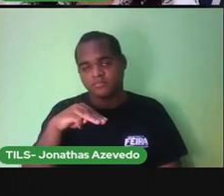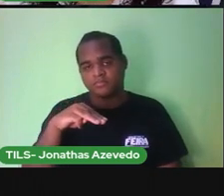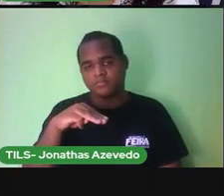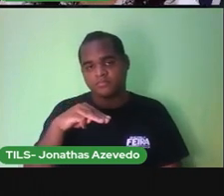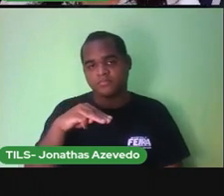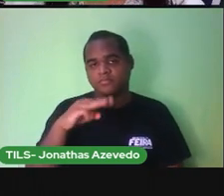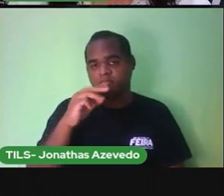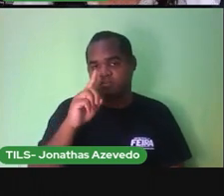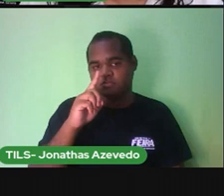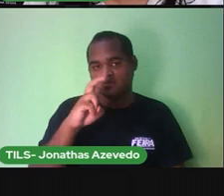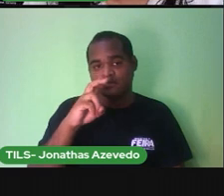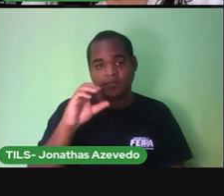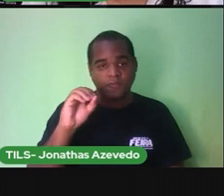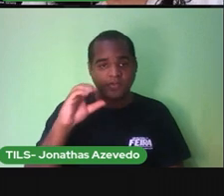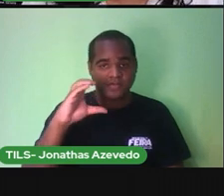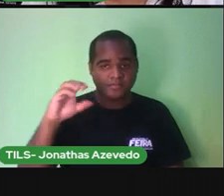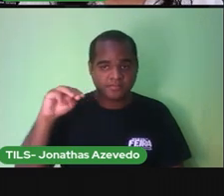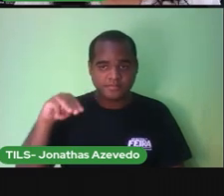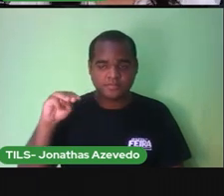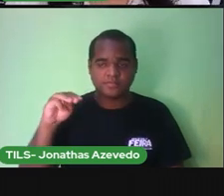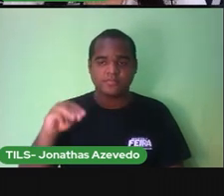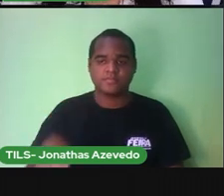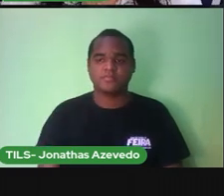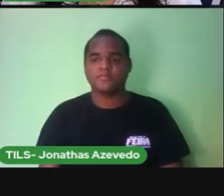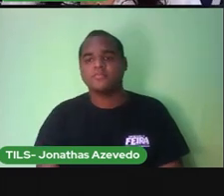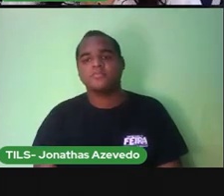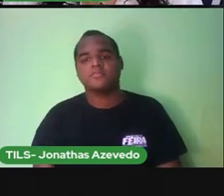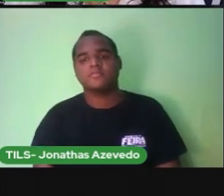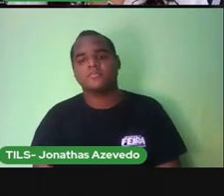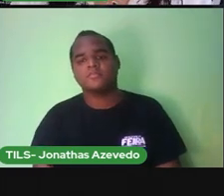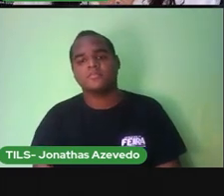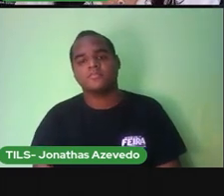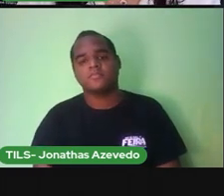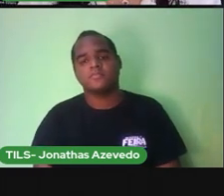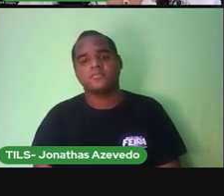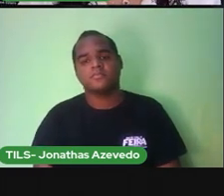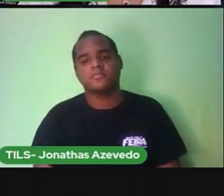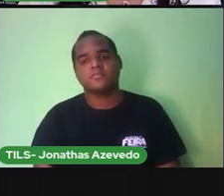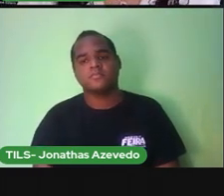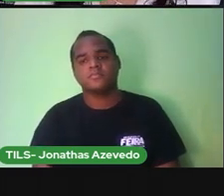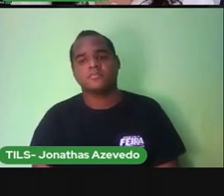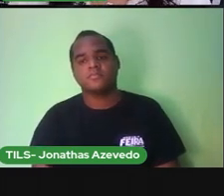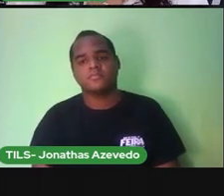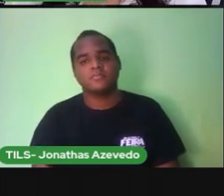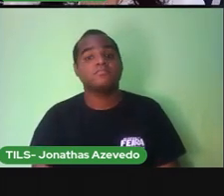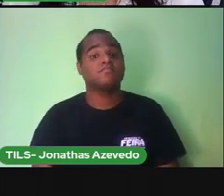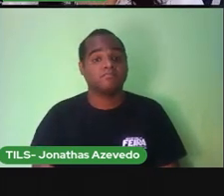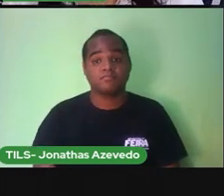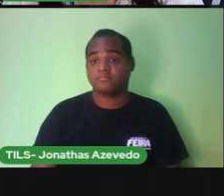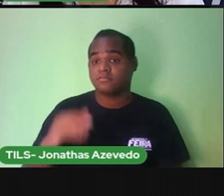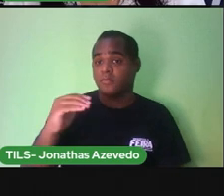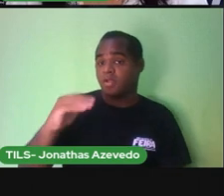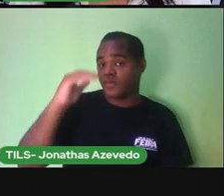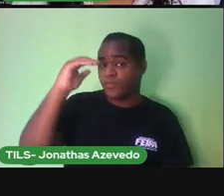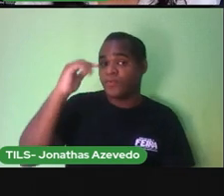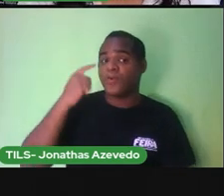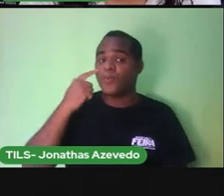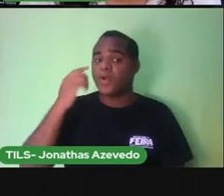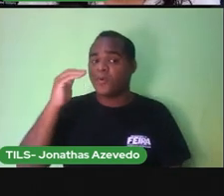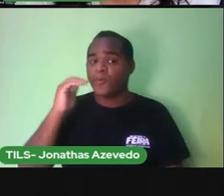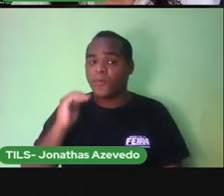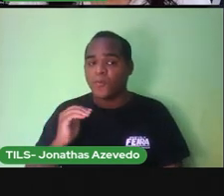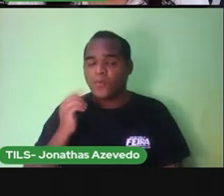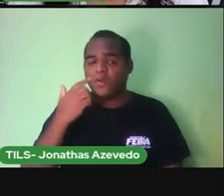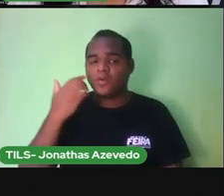centímetros Lembrando Que você pode Classificar Quem é mais alto Quem é mais baixo Quem é